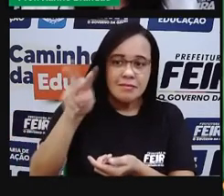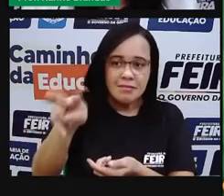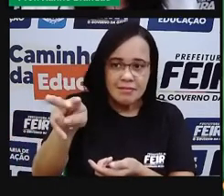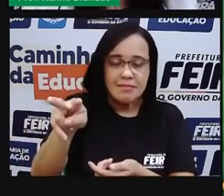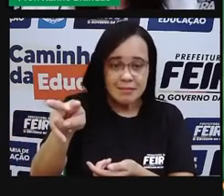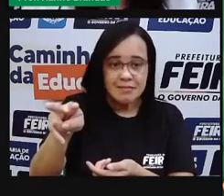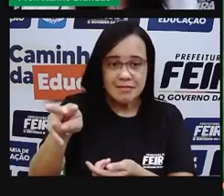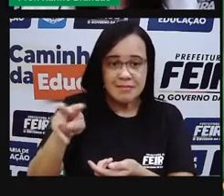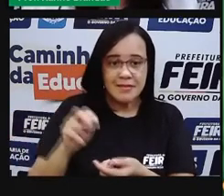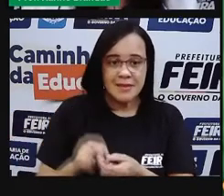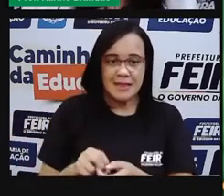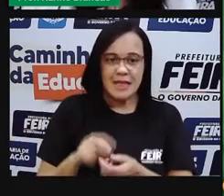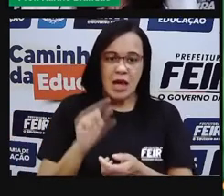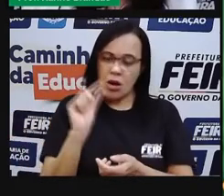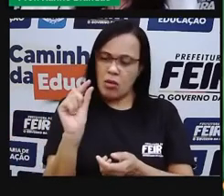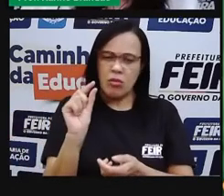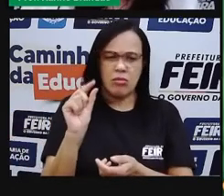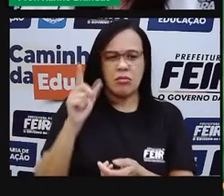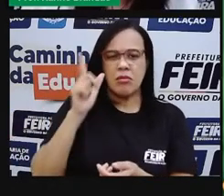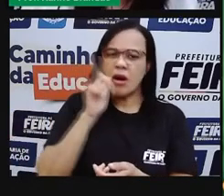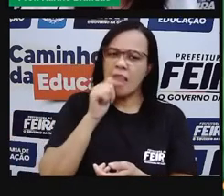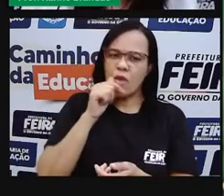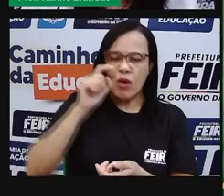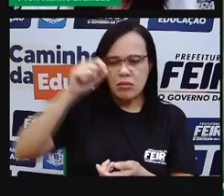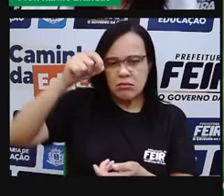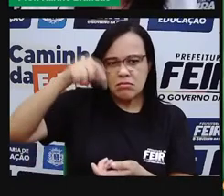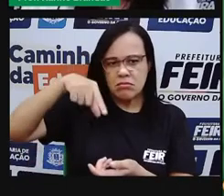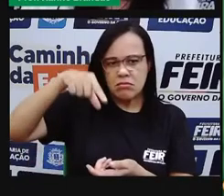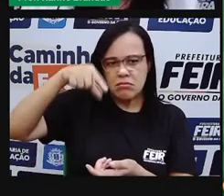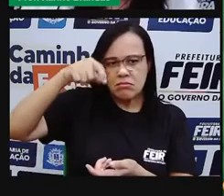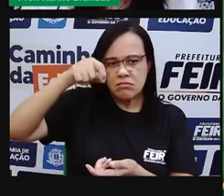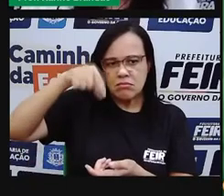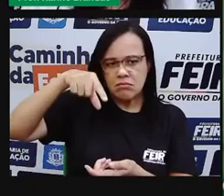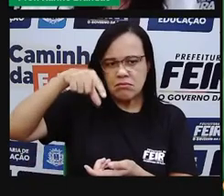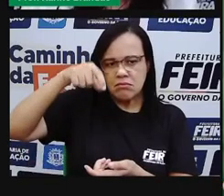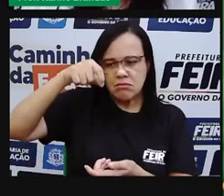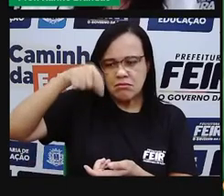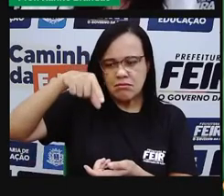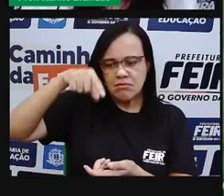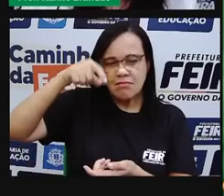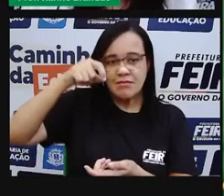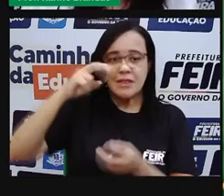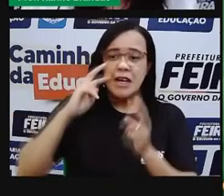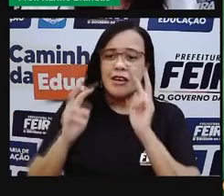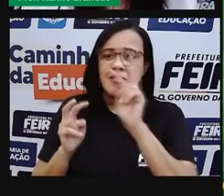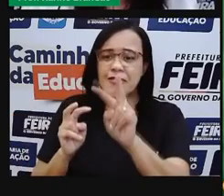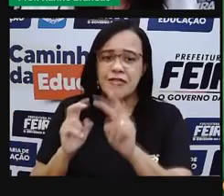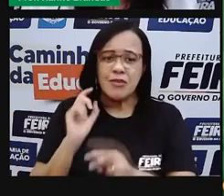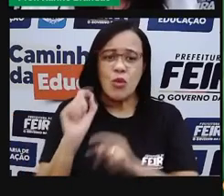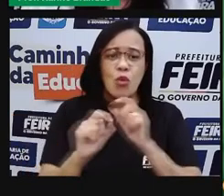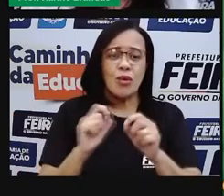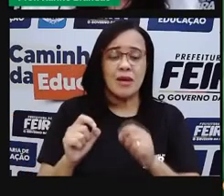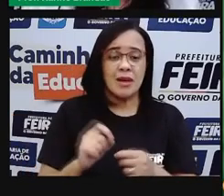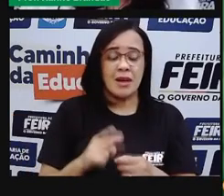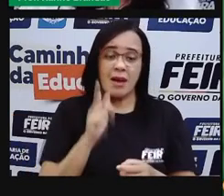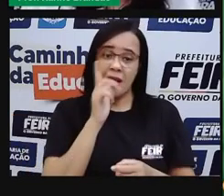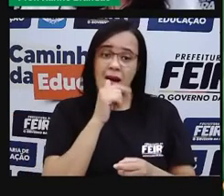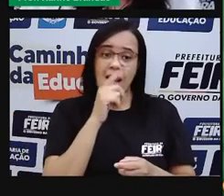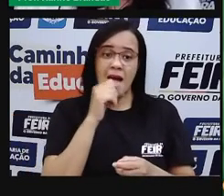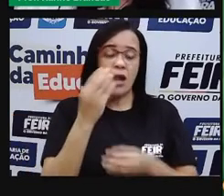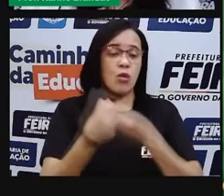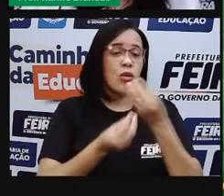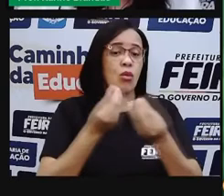Num copo de água, vamos pensar assim. O que a gente observa? A gente consegue ver que a gotinha de água, ela